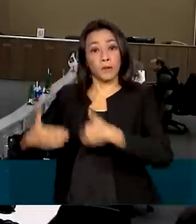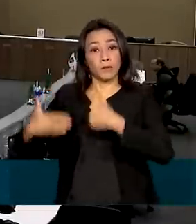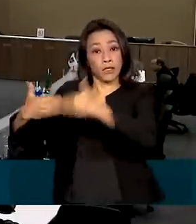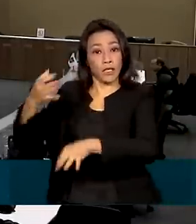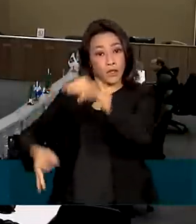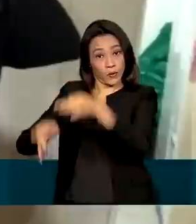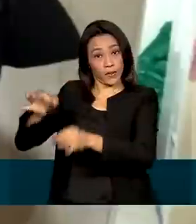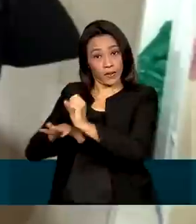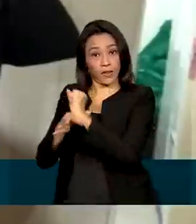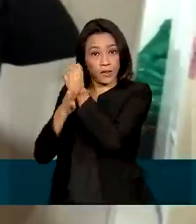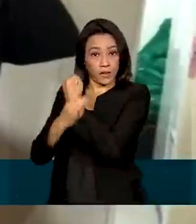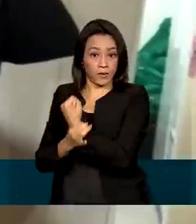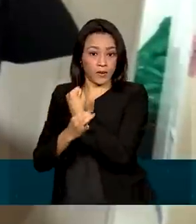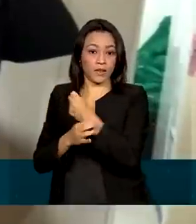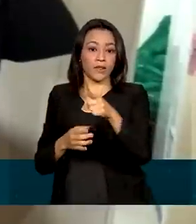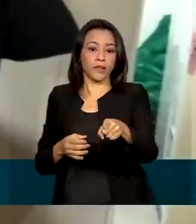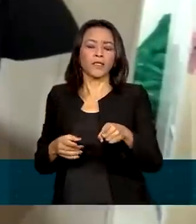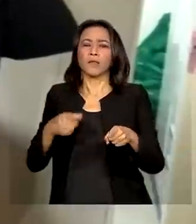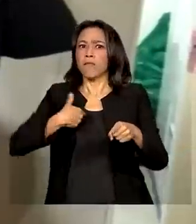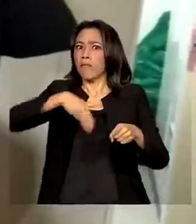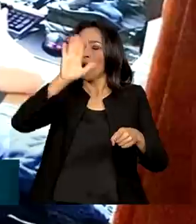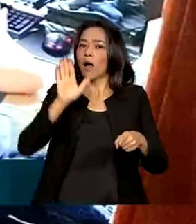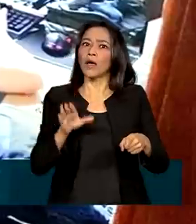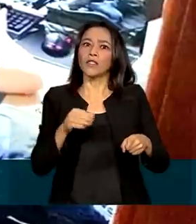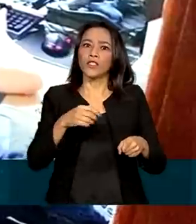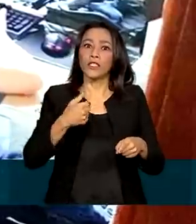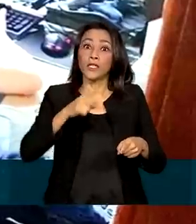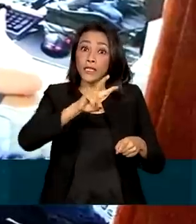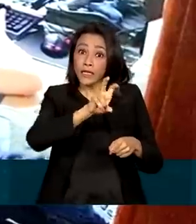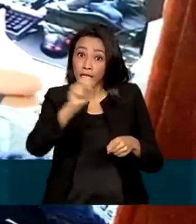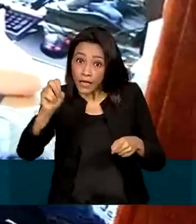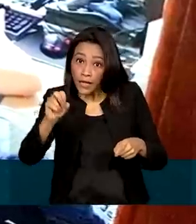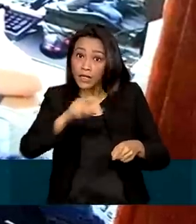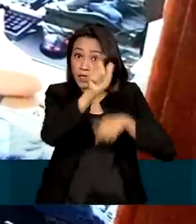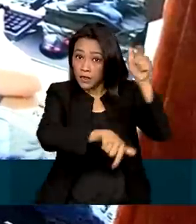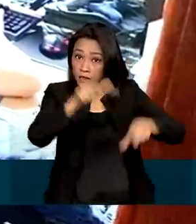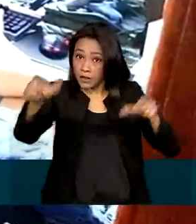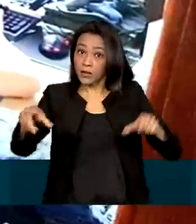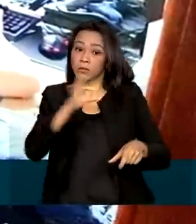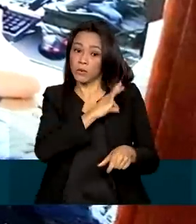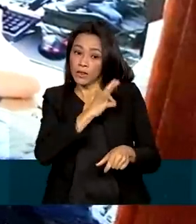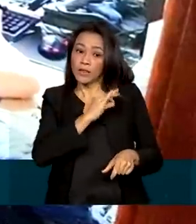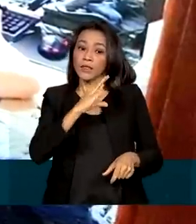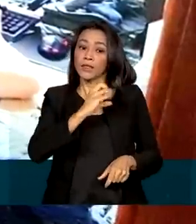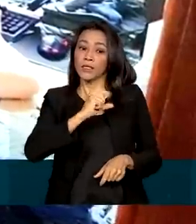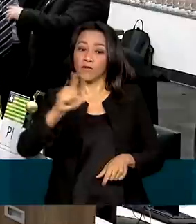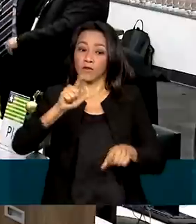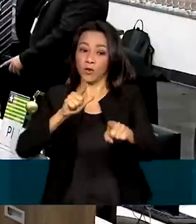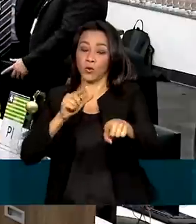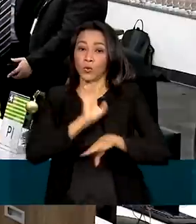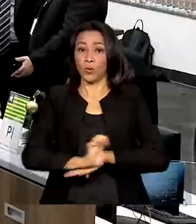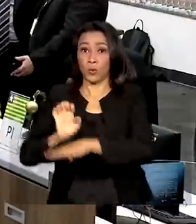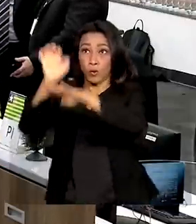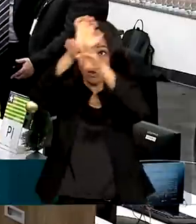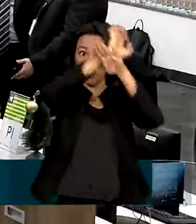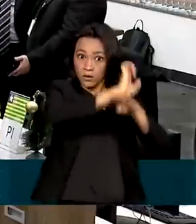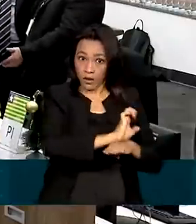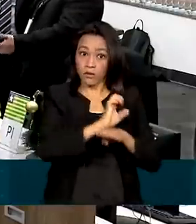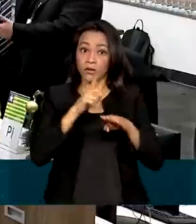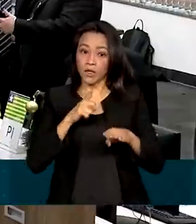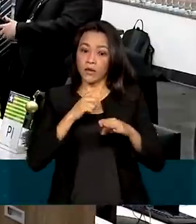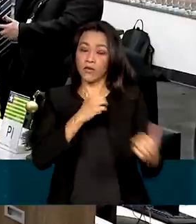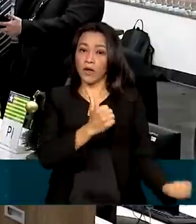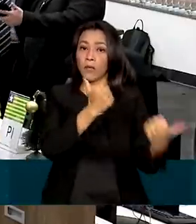Segurança Pública e mobilizaram mais de 500 agentes das polícias civis estaduais. Houve ainda a